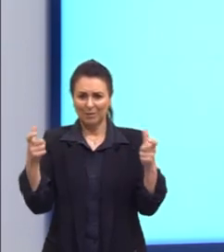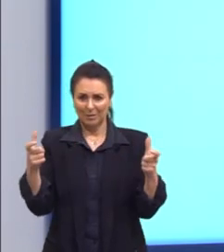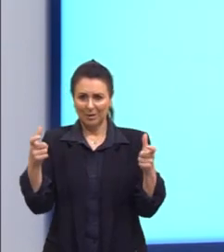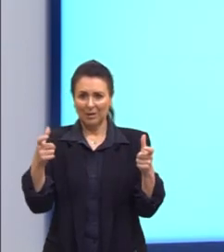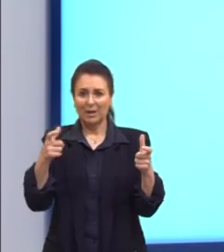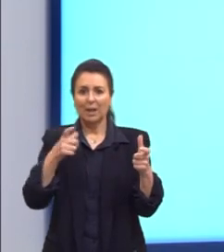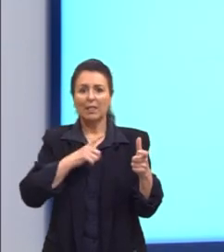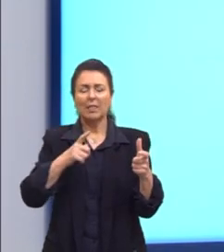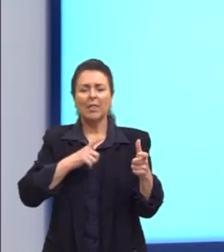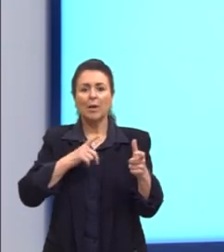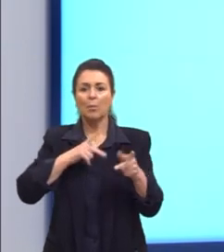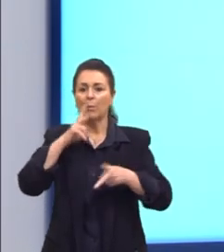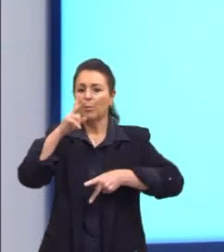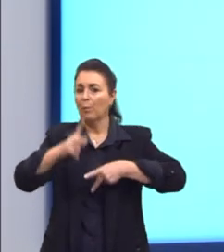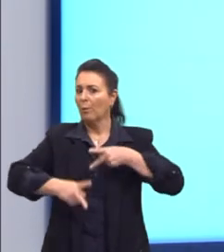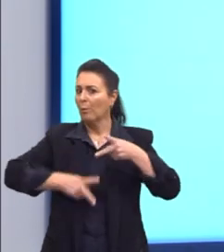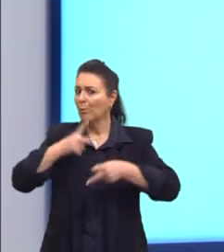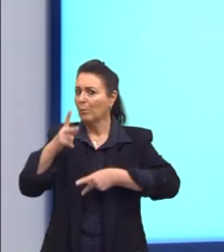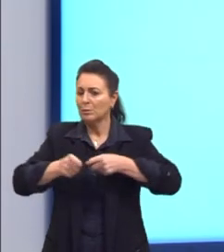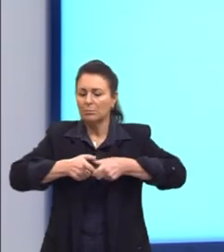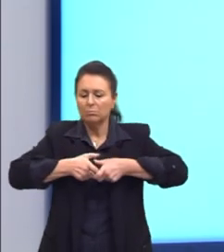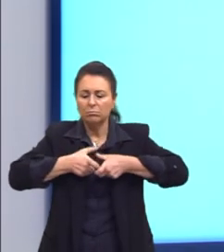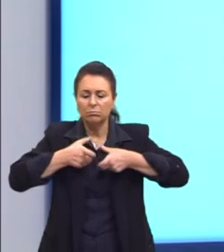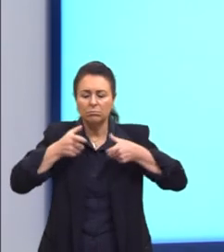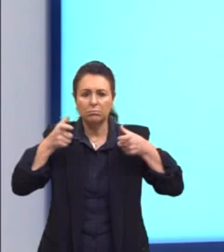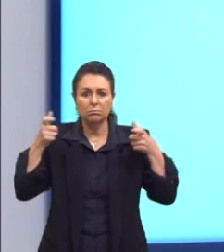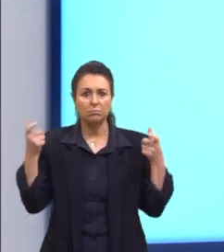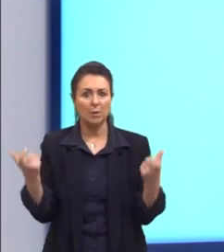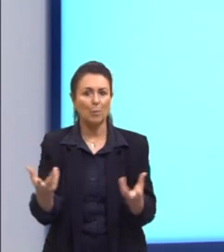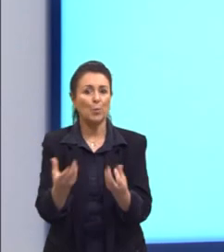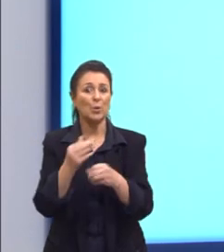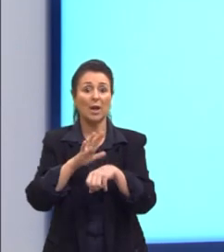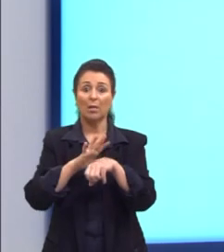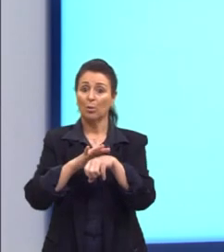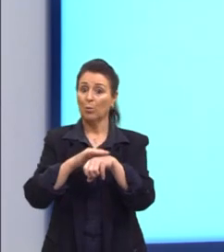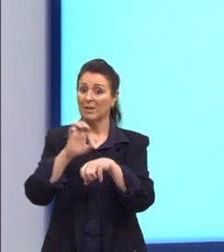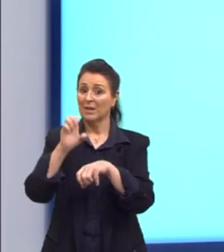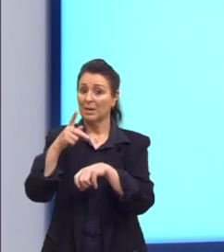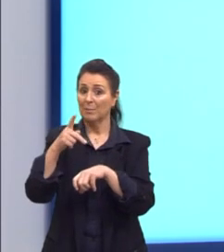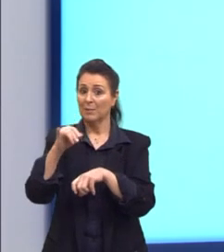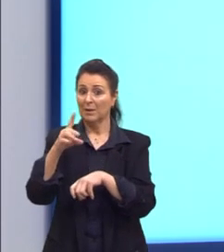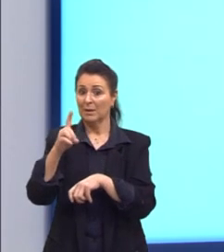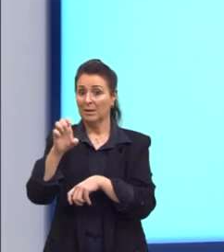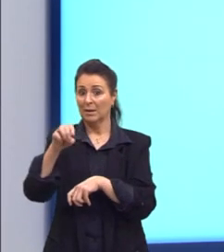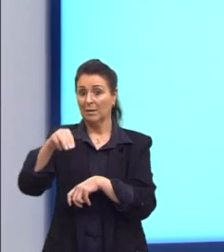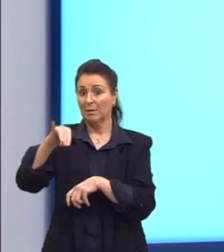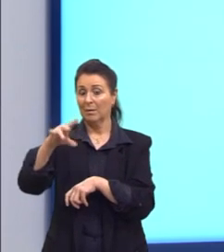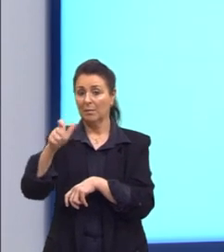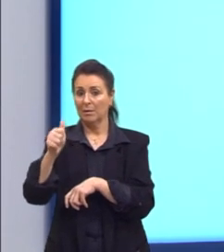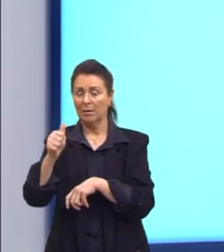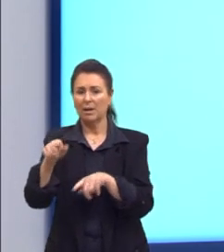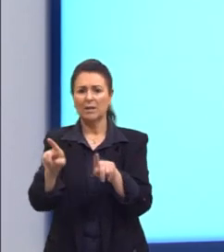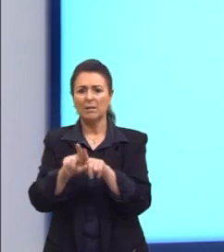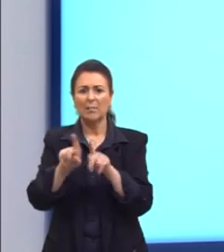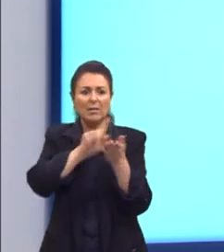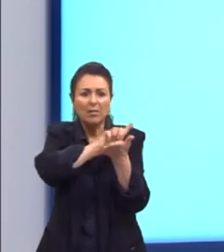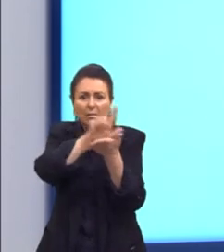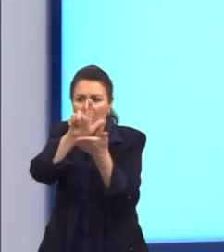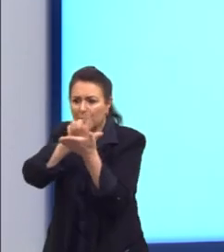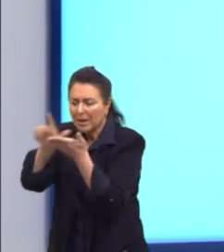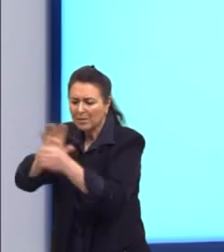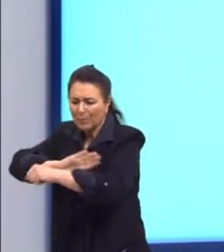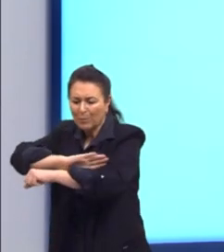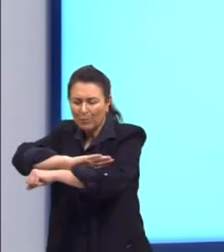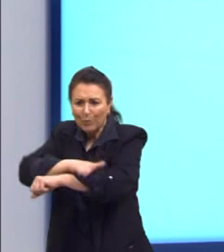hiperpopulação. Vai ter várias epidemias nessa época. E também essa eugenia, esse racismo, esse